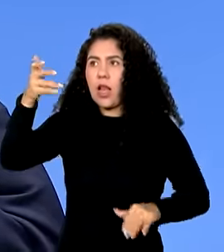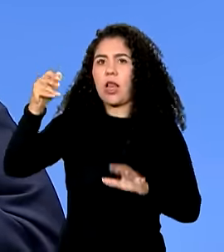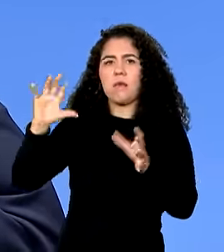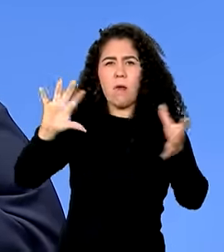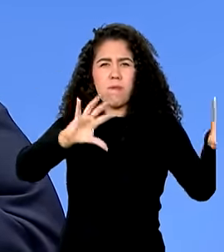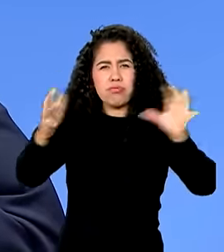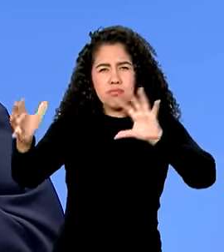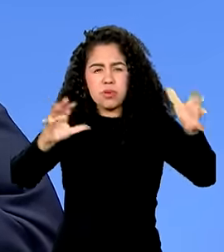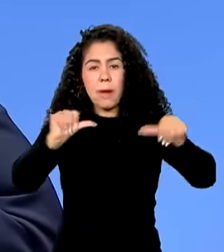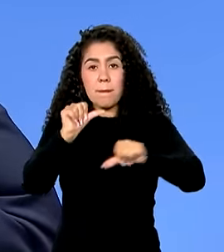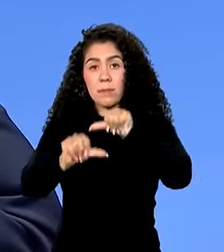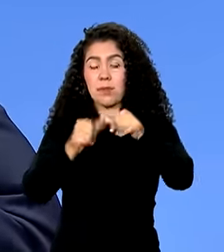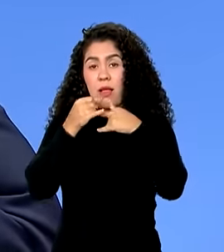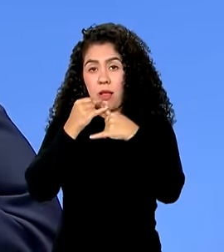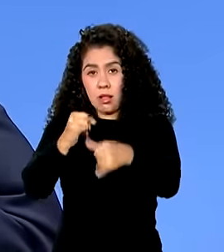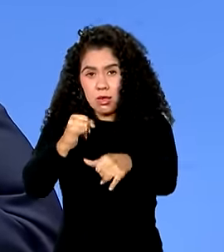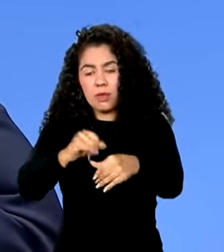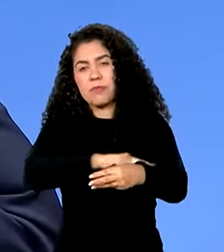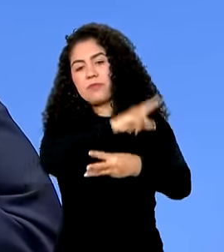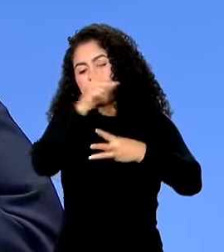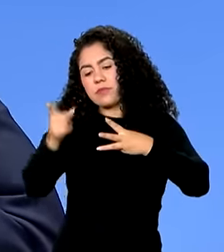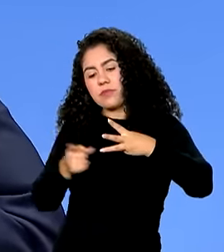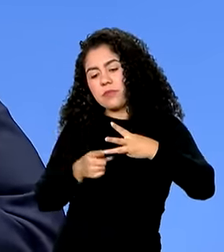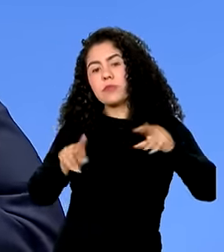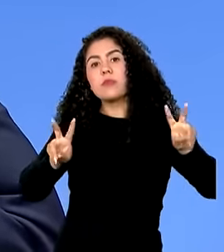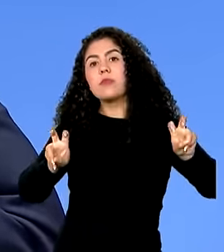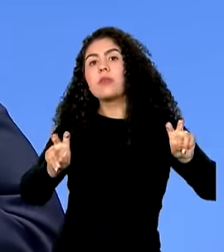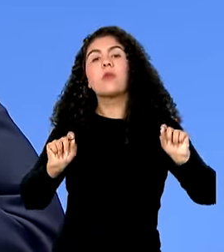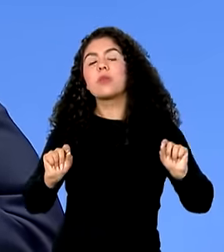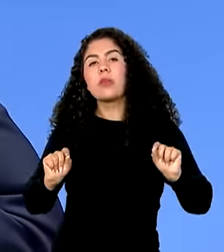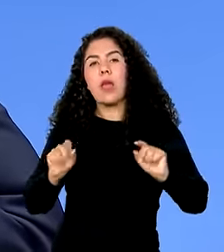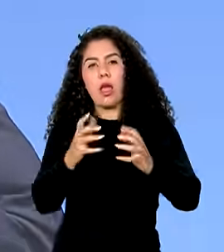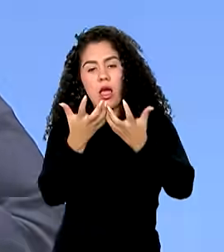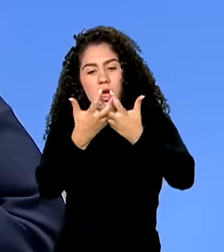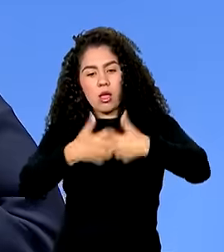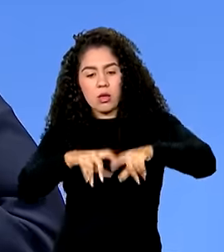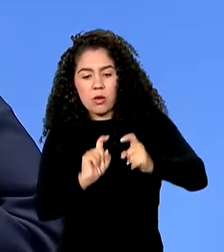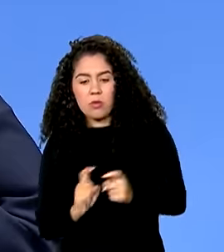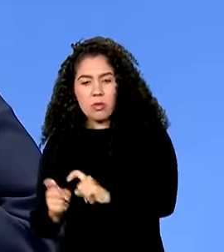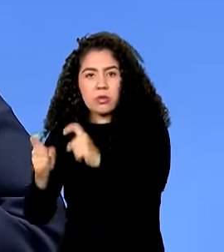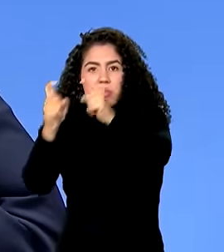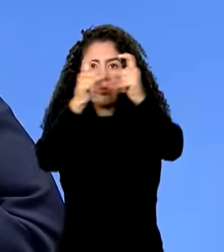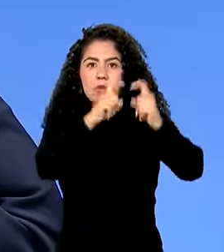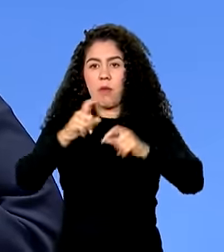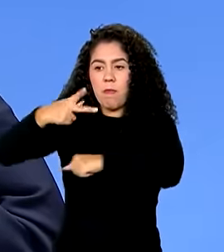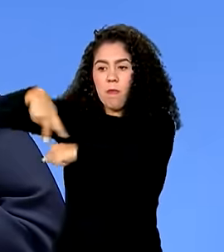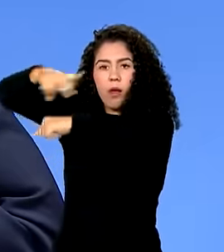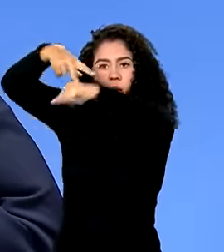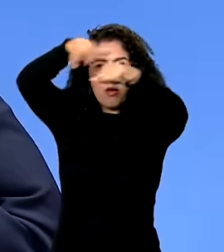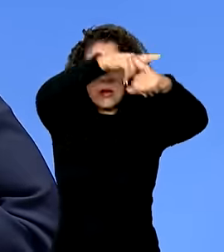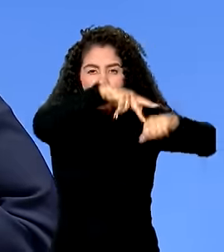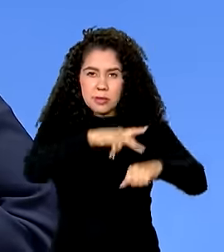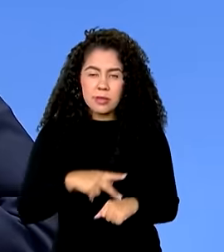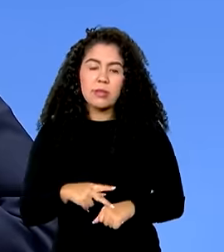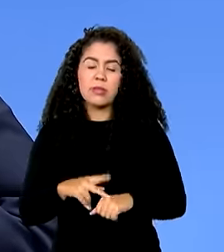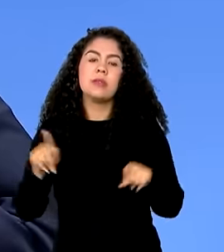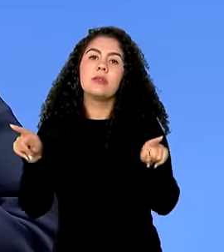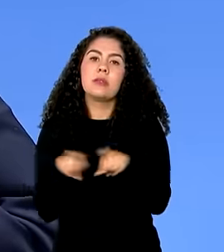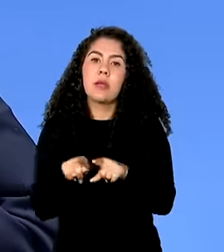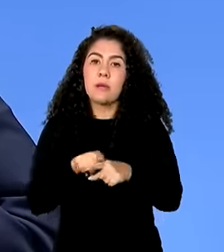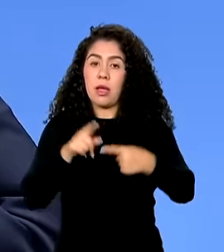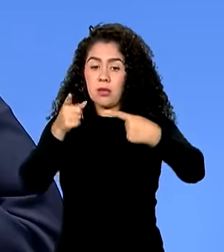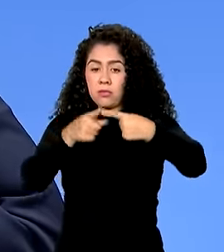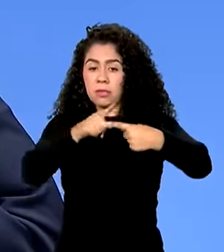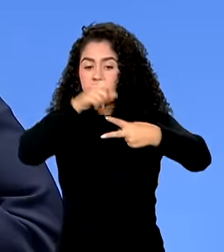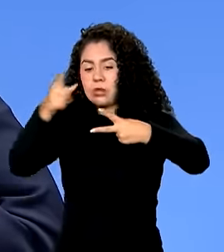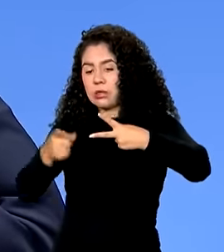E a terceira é a questão da governança global, a reforma da governança global. Em relação aos outros dois objetivos, também temos avançado